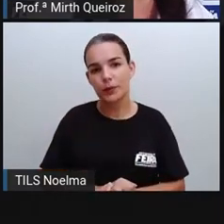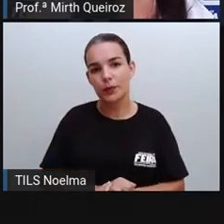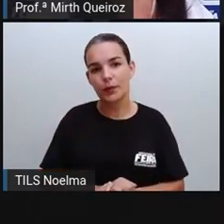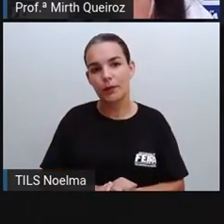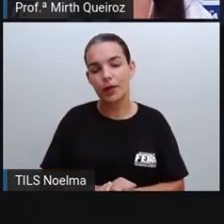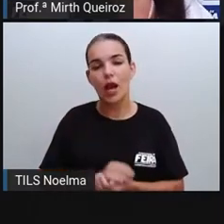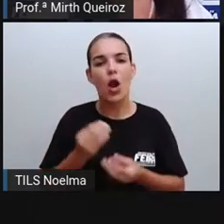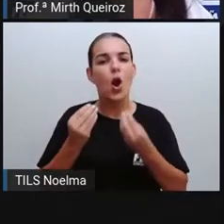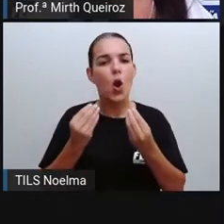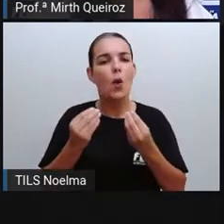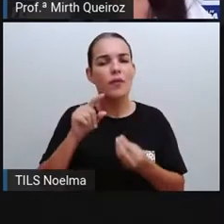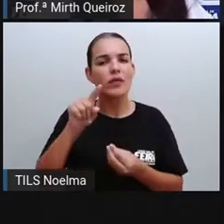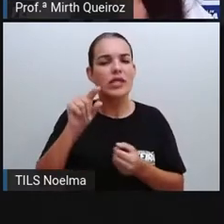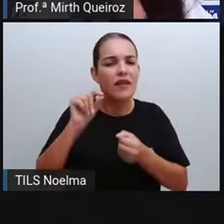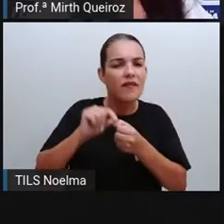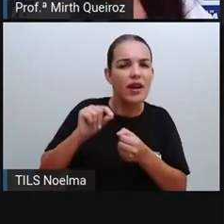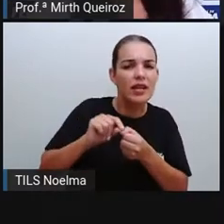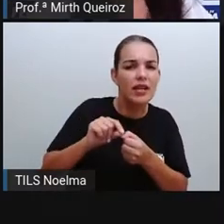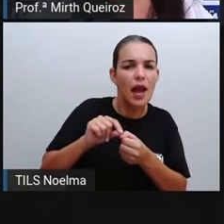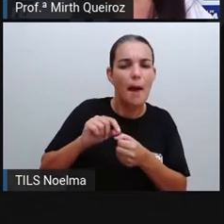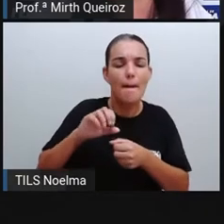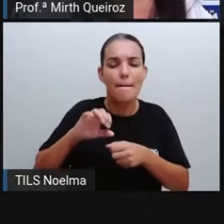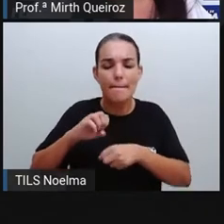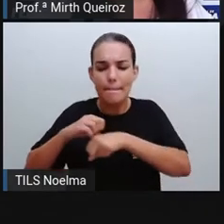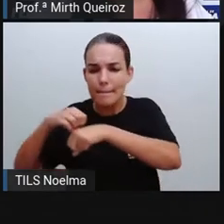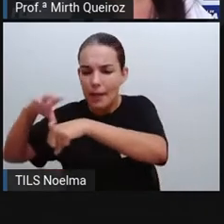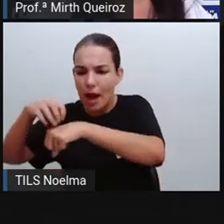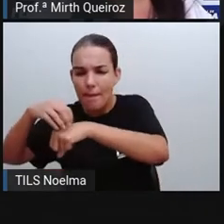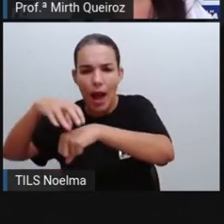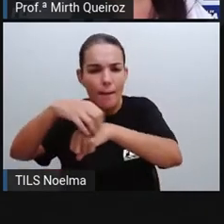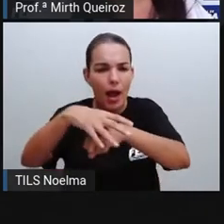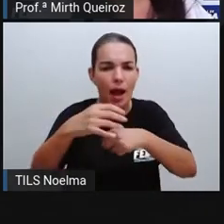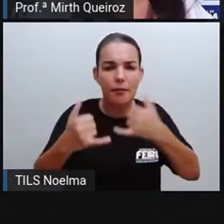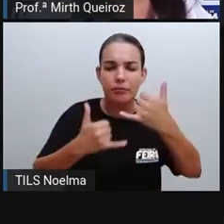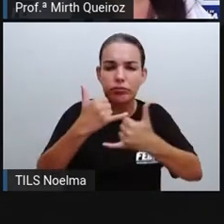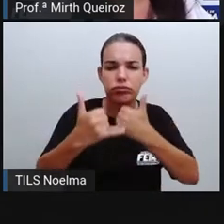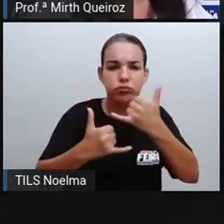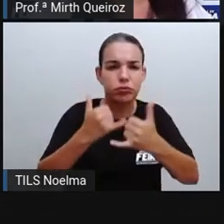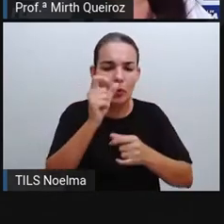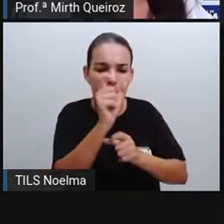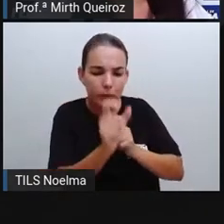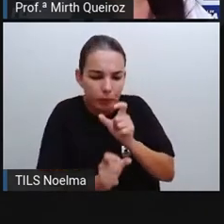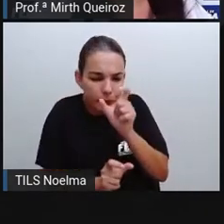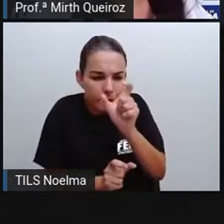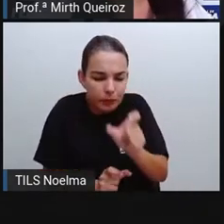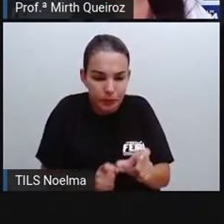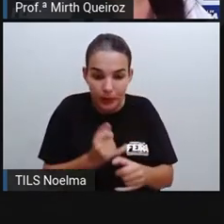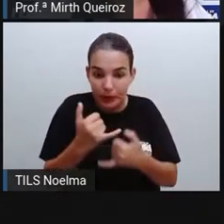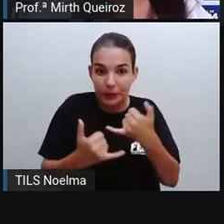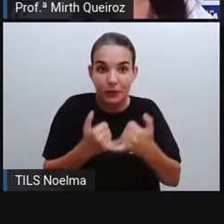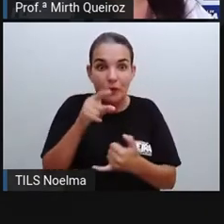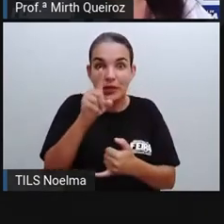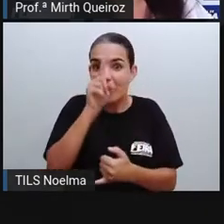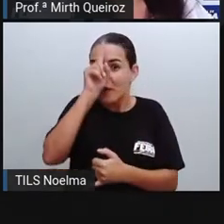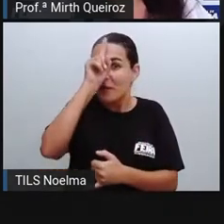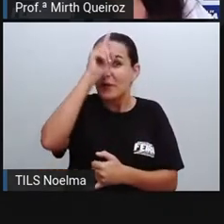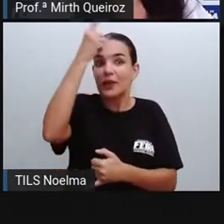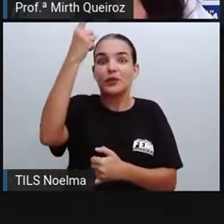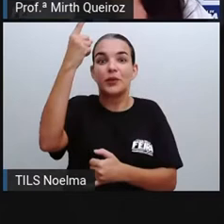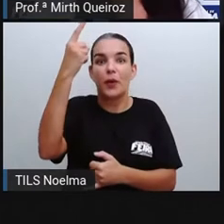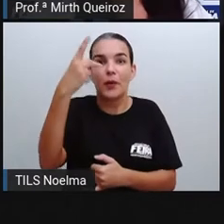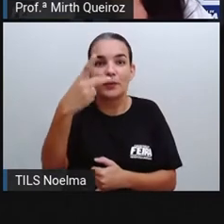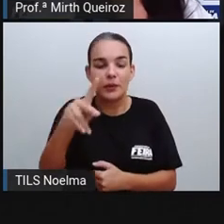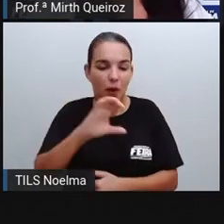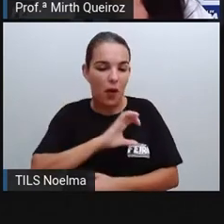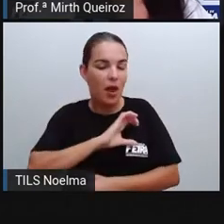Como você faria para distribuir vários modelos de brinquedos que você inventou para